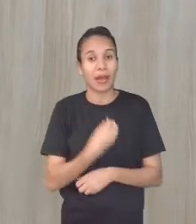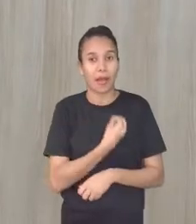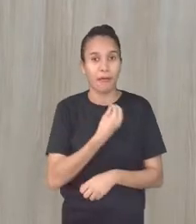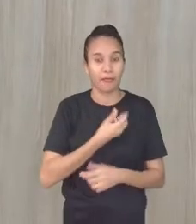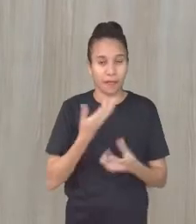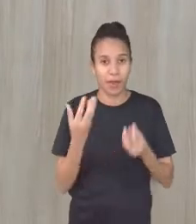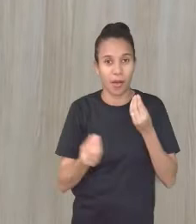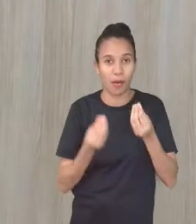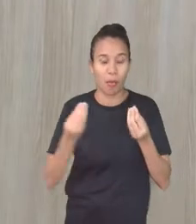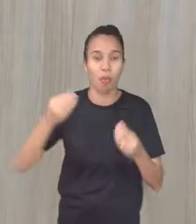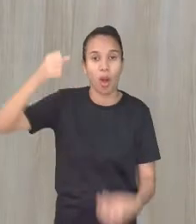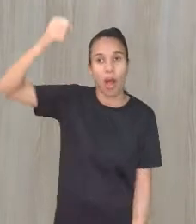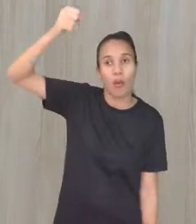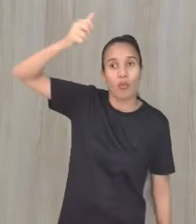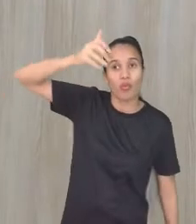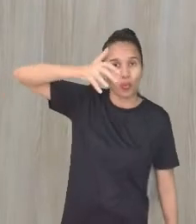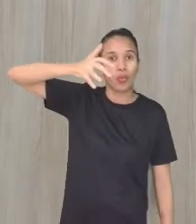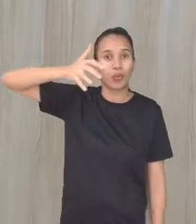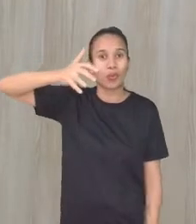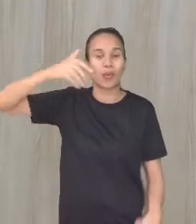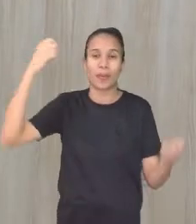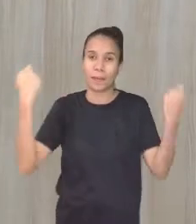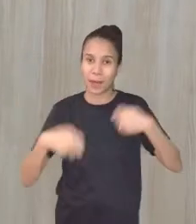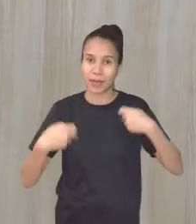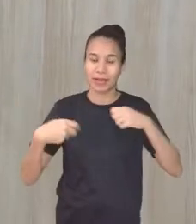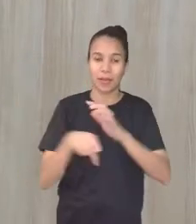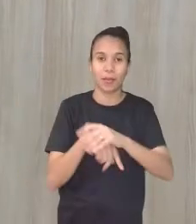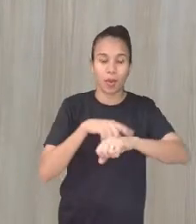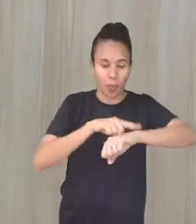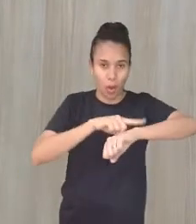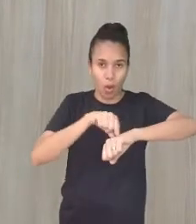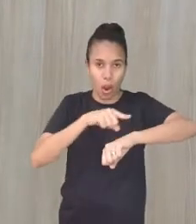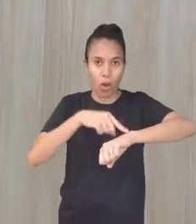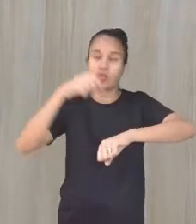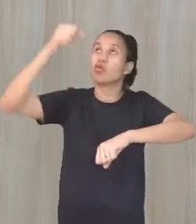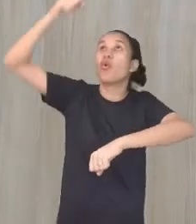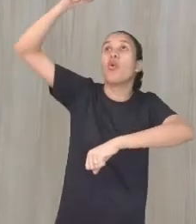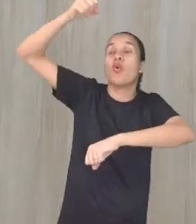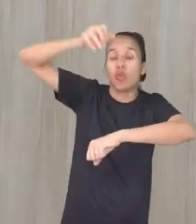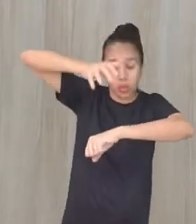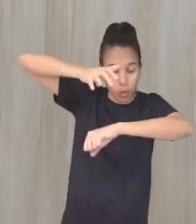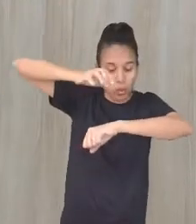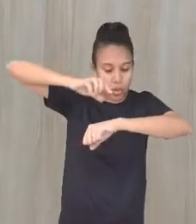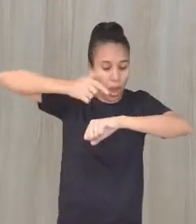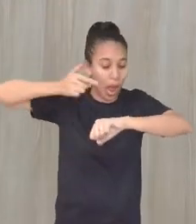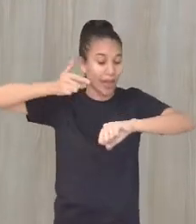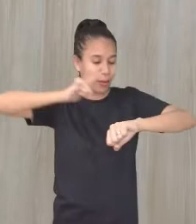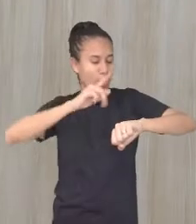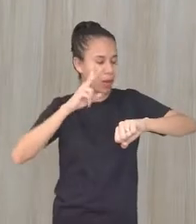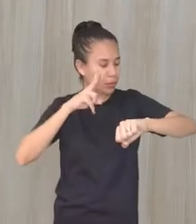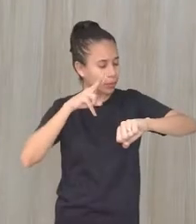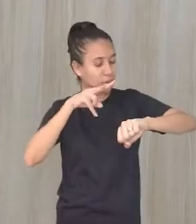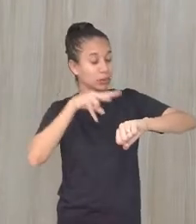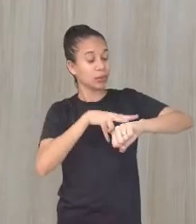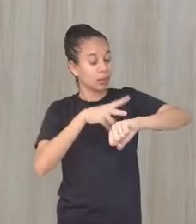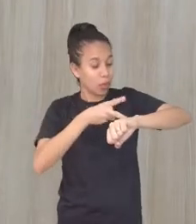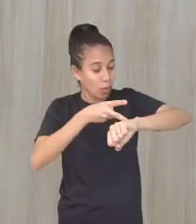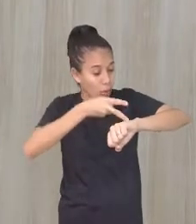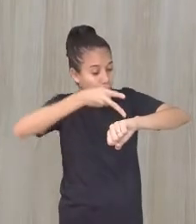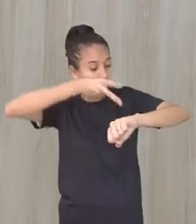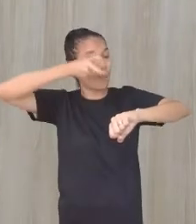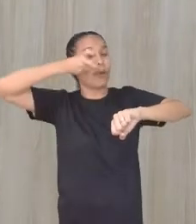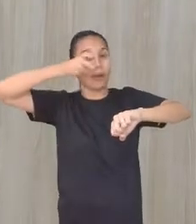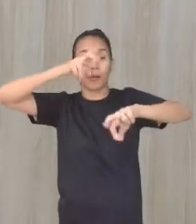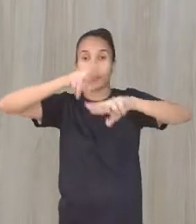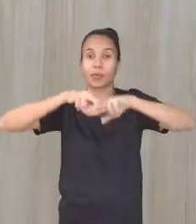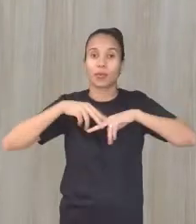dessa energia luminosa. Então, foi preciso que o relógio fosse iluminado para que os nossos olhos pudessem captar. Então,